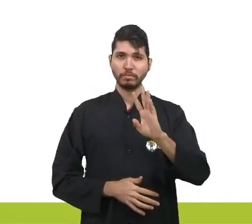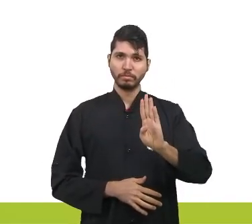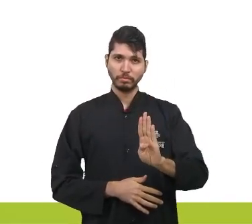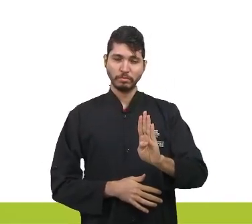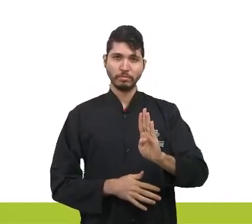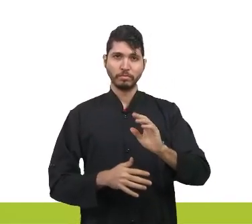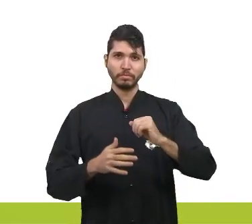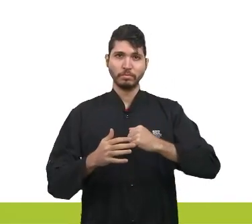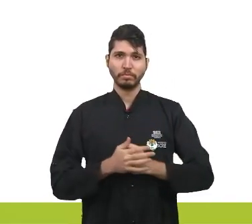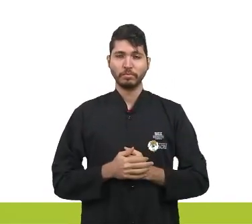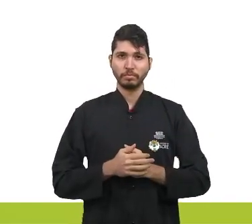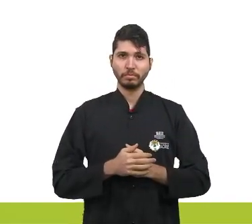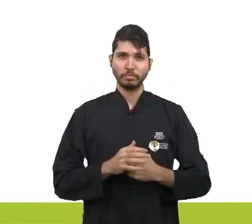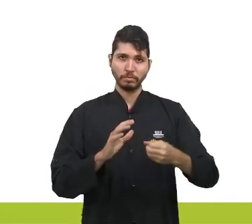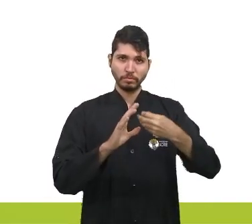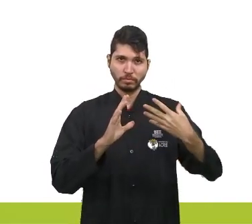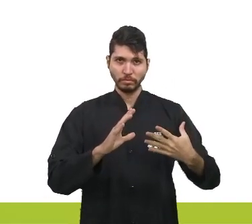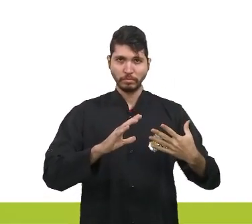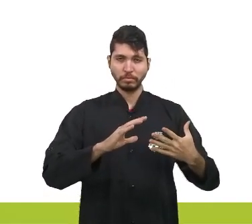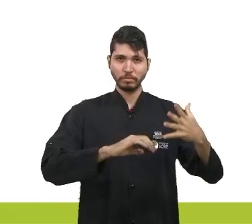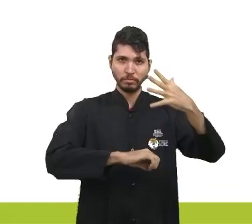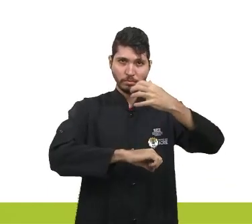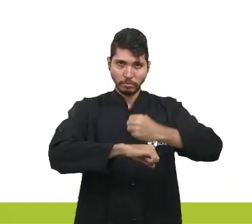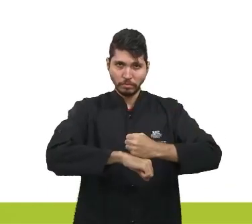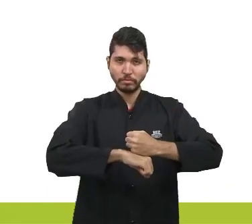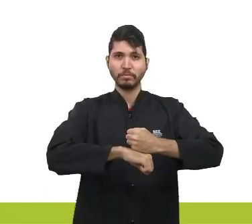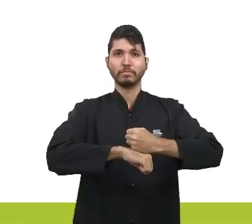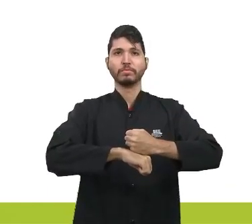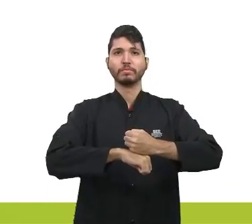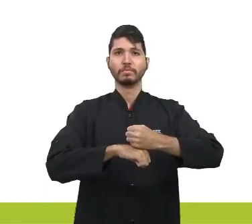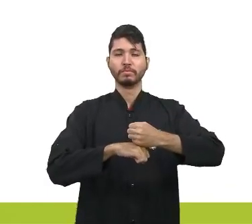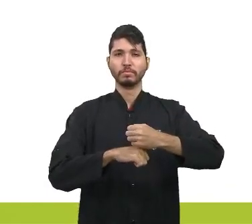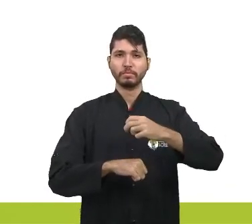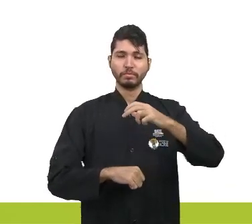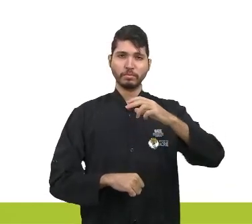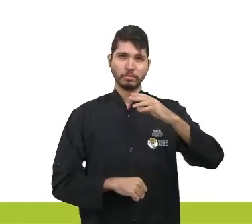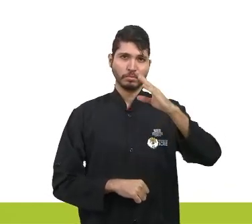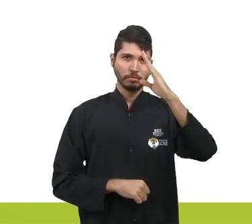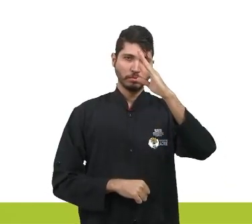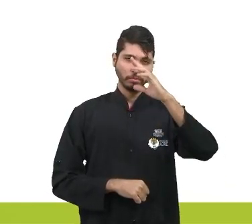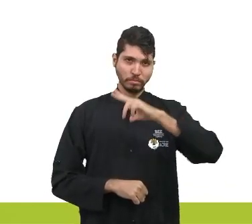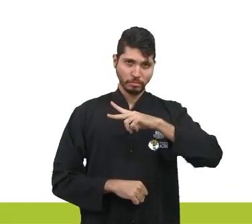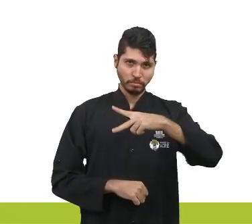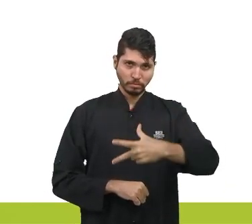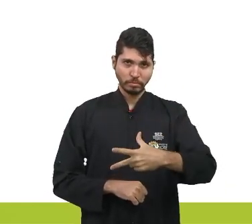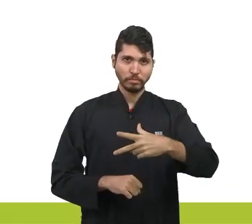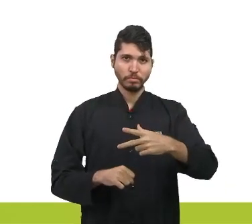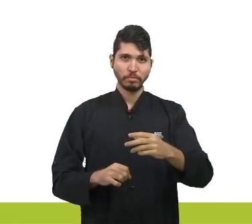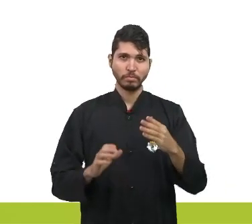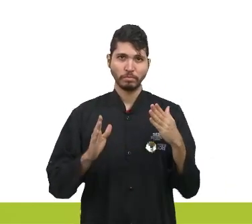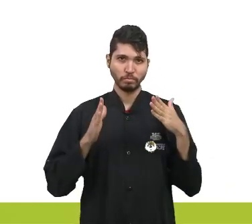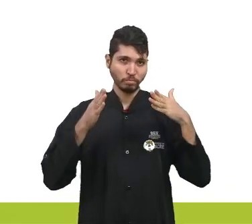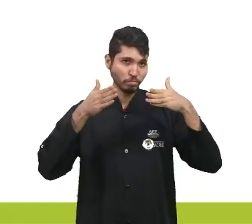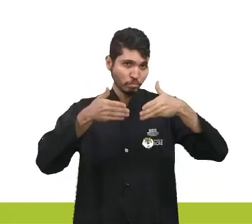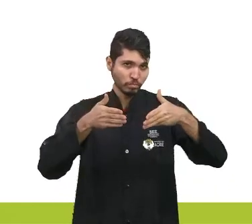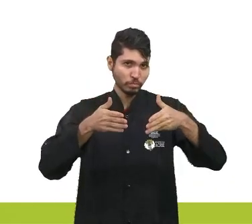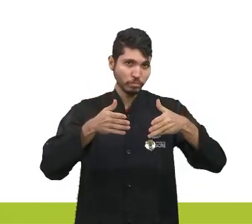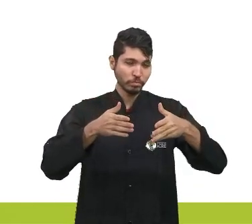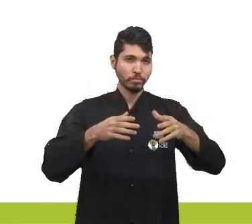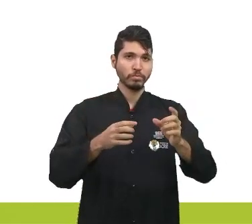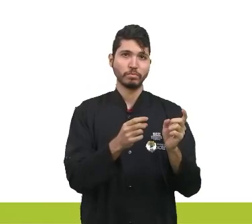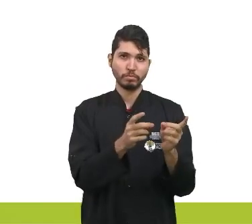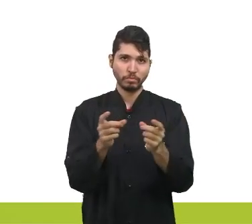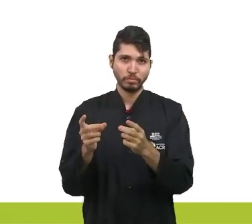caráter da colonização portuguesa no Brasil era exclusivamente mercantil. C.